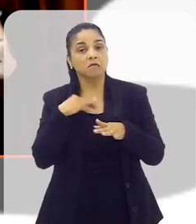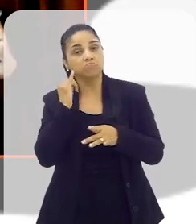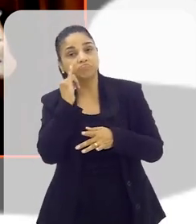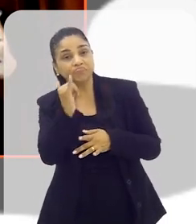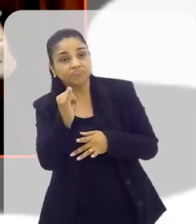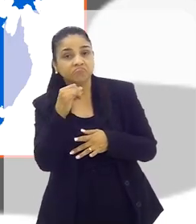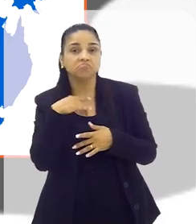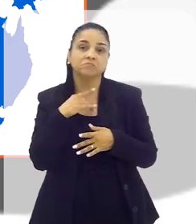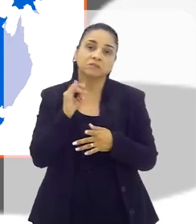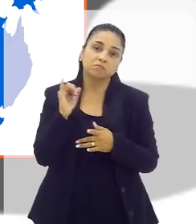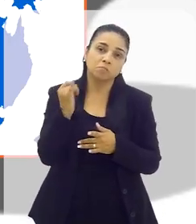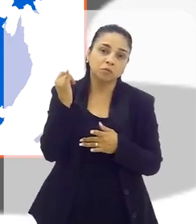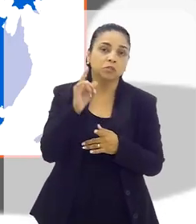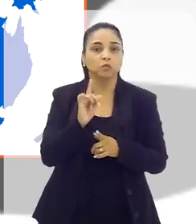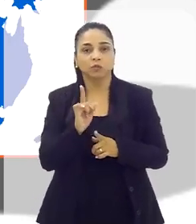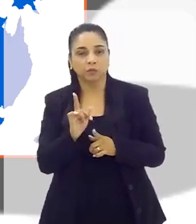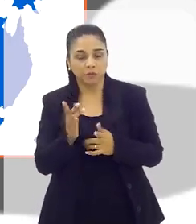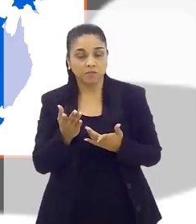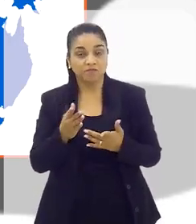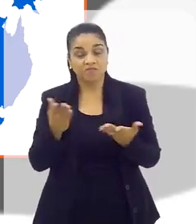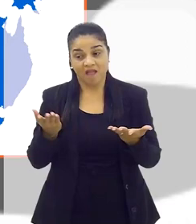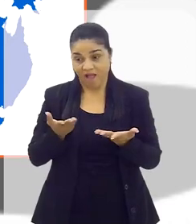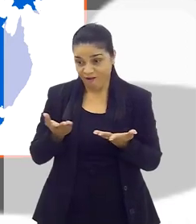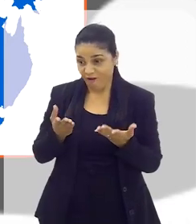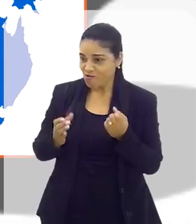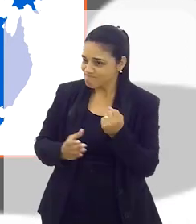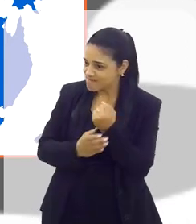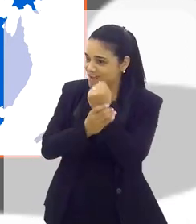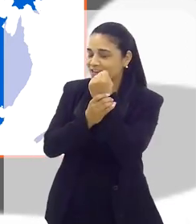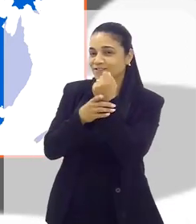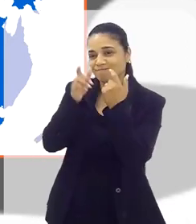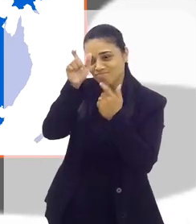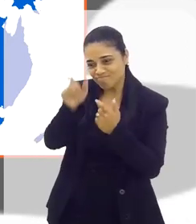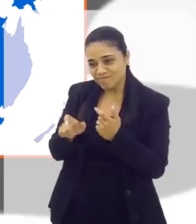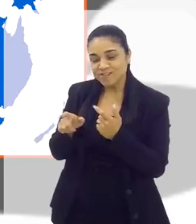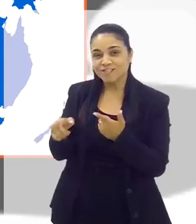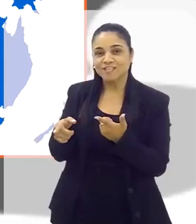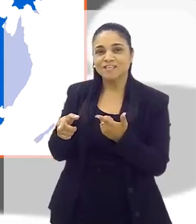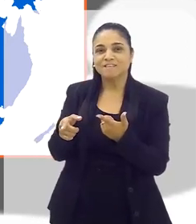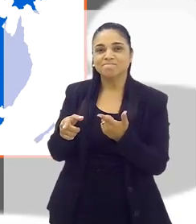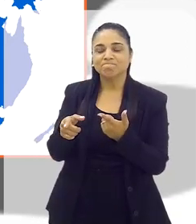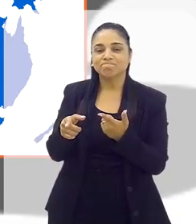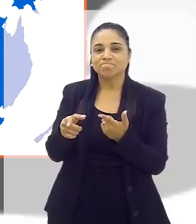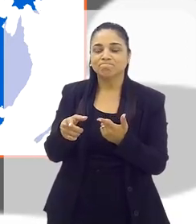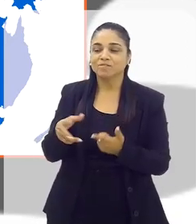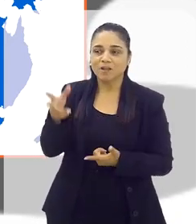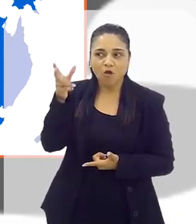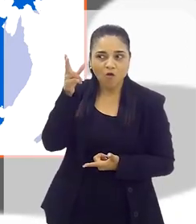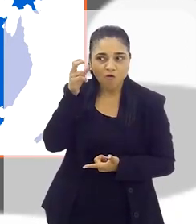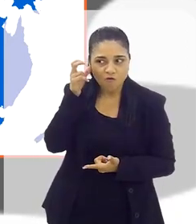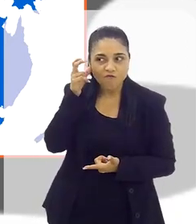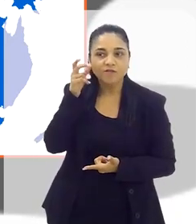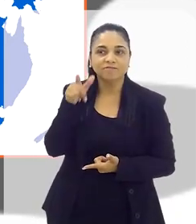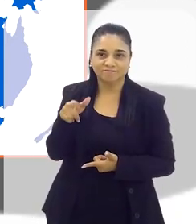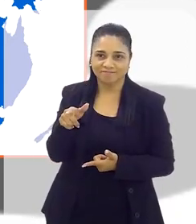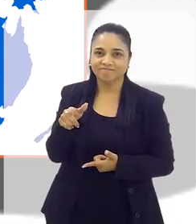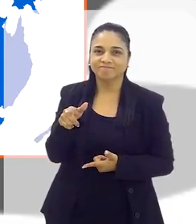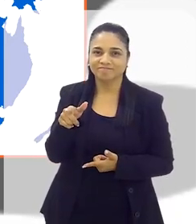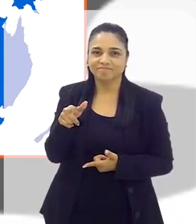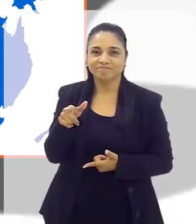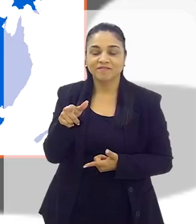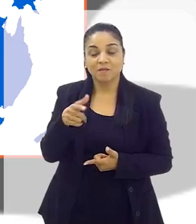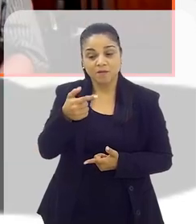achar mais conveniente. Uma coisa eu te garanto, você agora, presentemente, no gerúndio, está sendo ouvido,